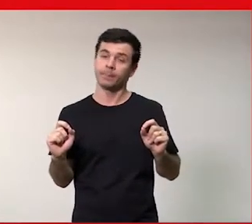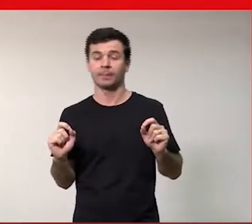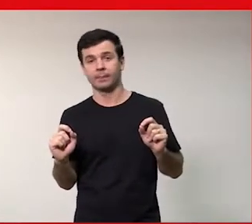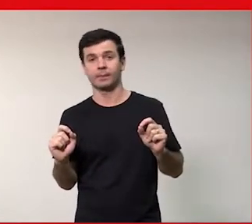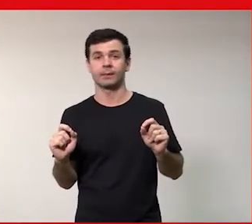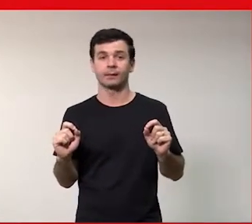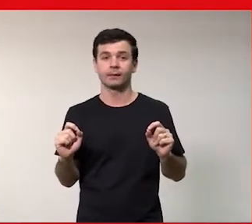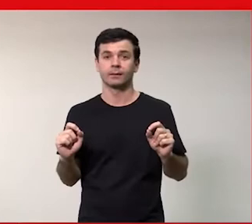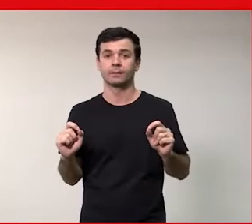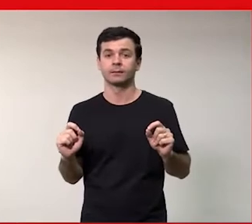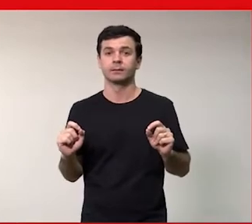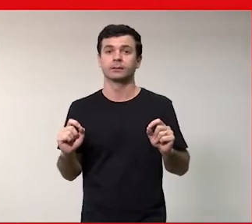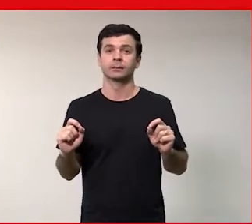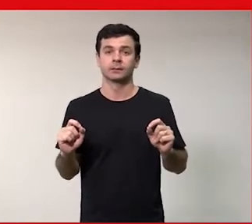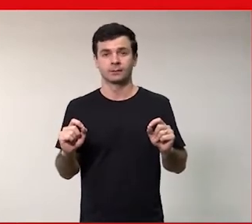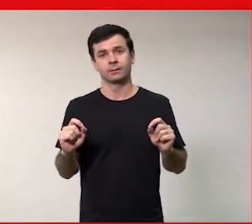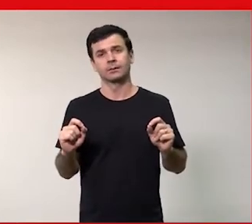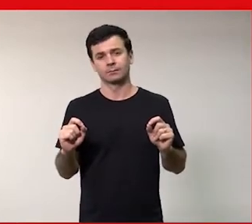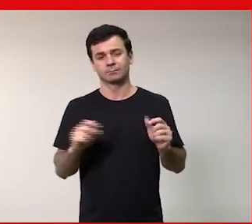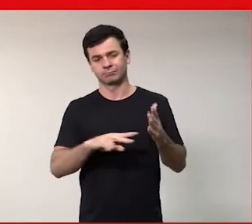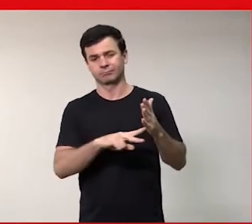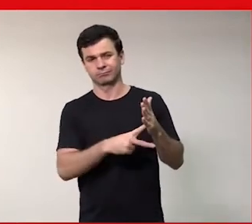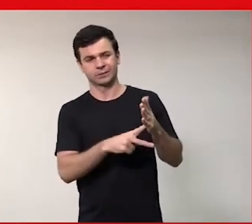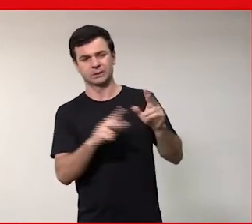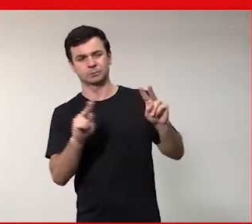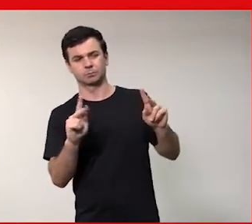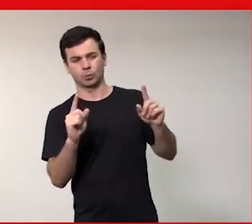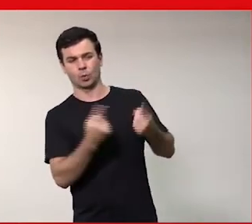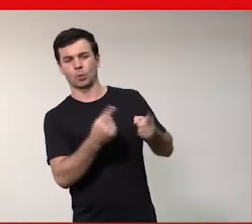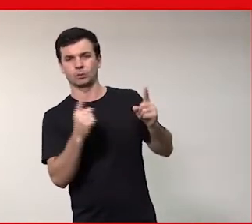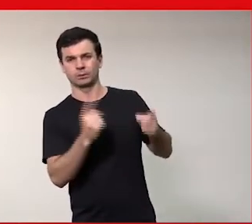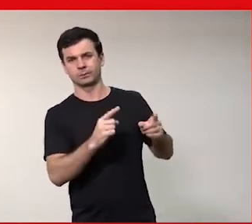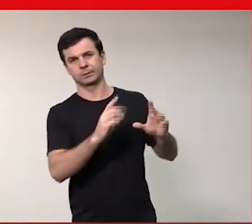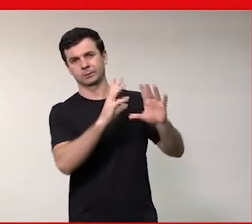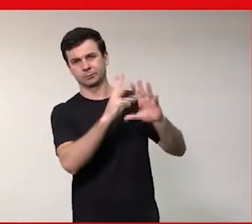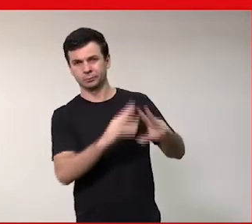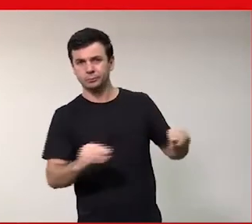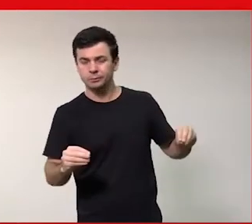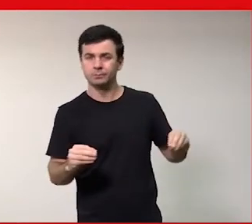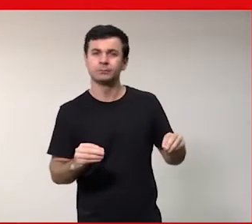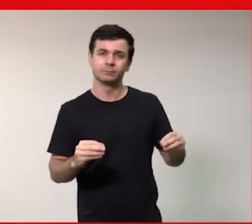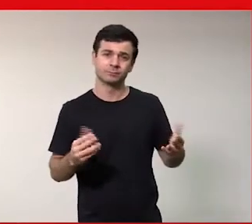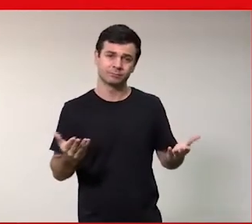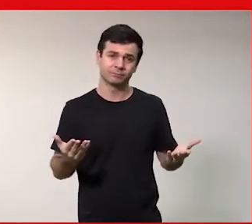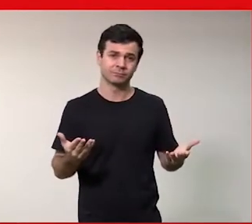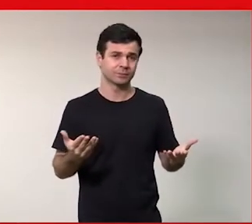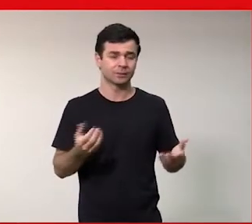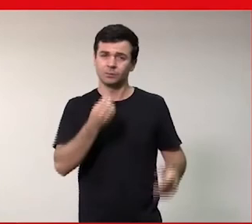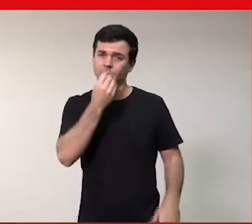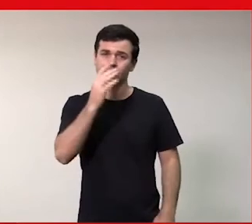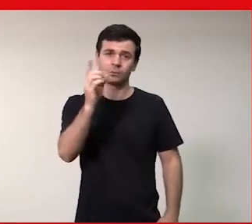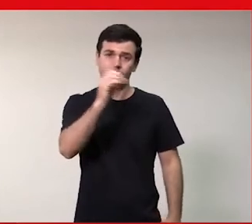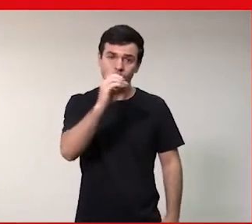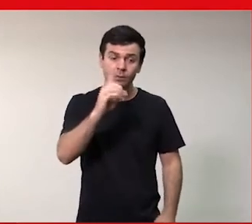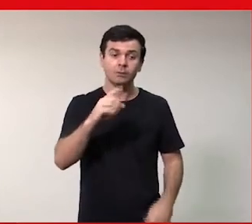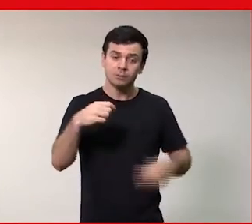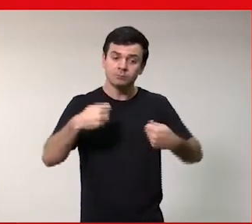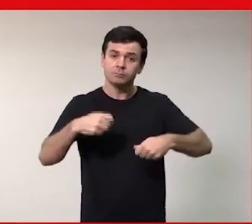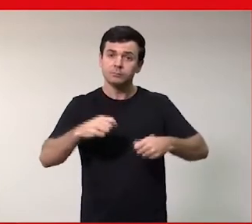basicamente estão acabando com os sindicatos e o que não entenderam ainda que é uma coisa que é ruim porque eu preciso